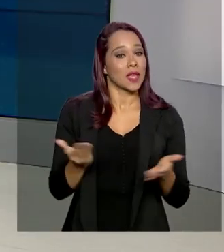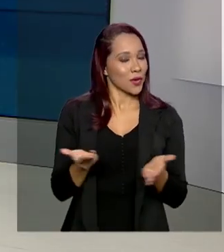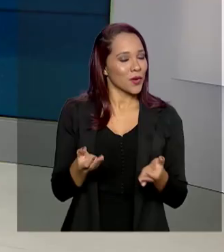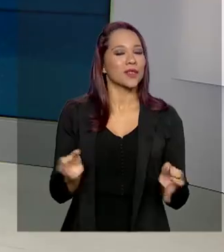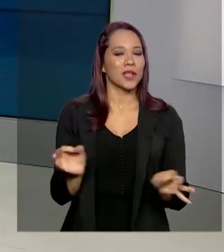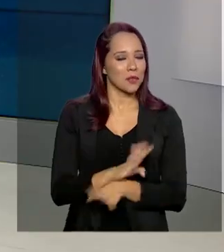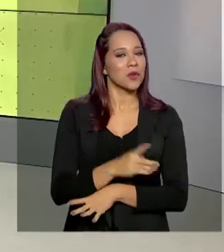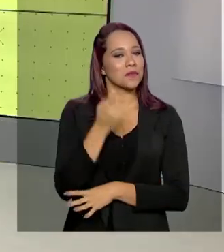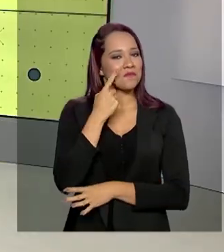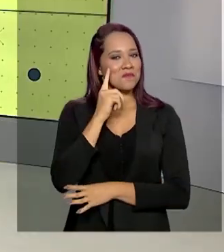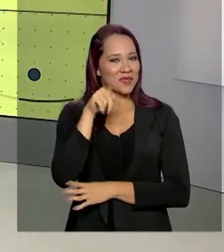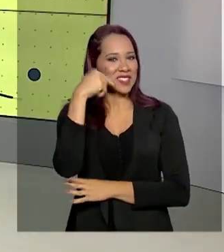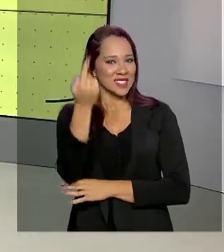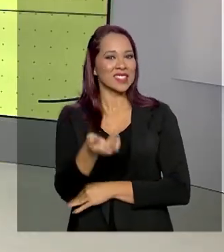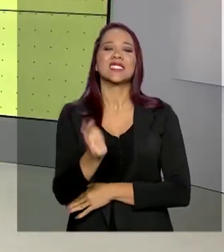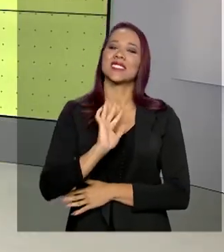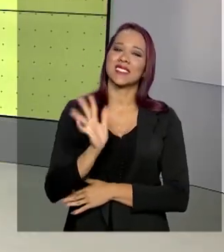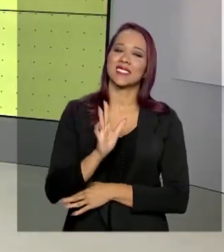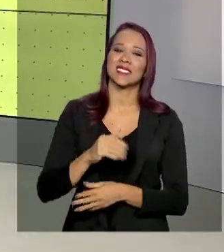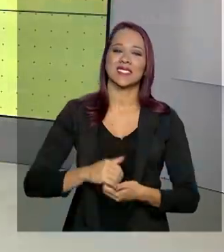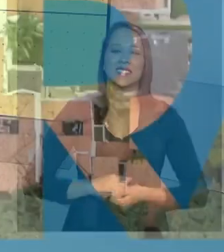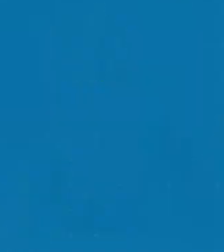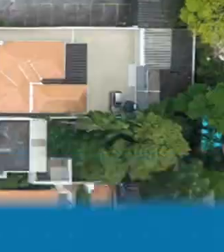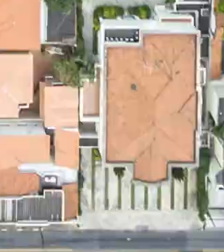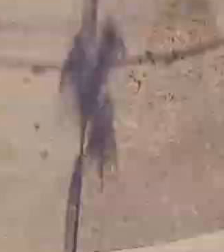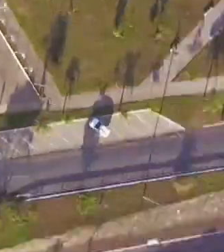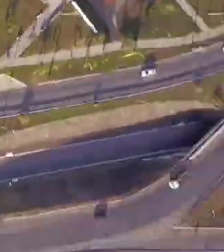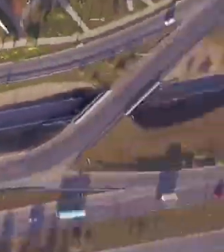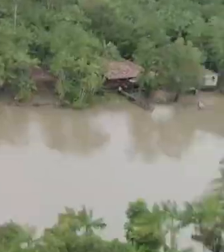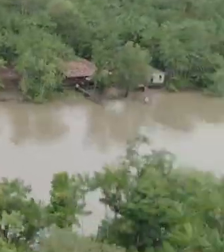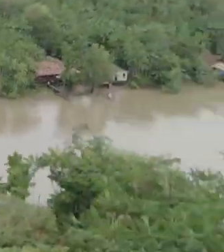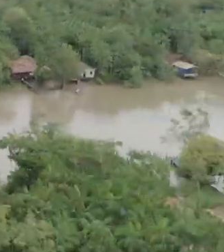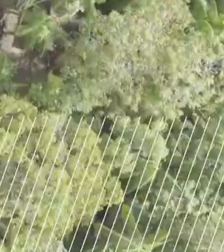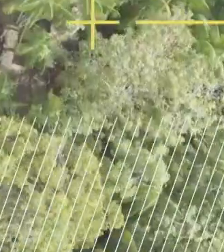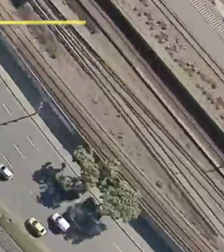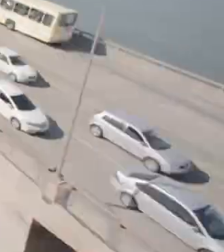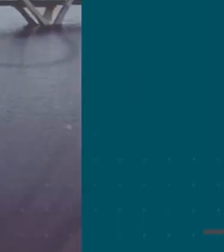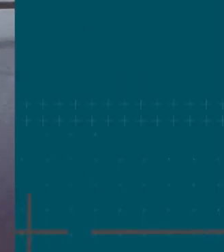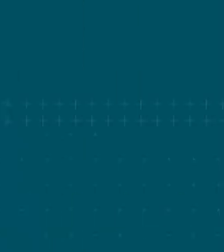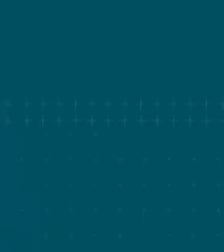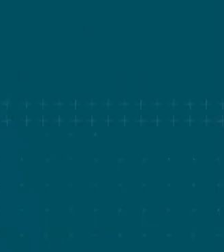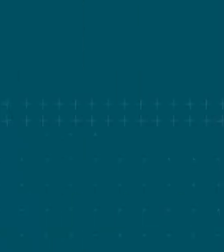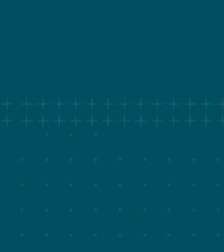ficamos por aqui. Nos vemos na próxima edição. Até lá. Tchau. Tchau. Tchau.